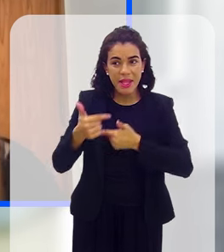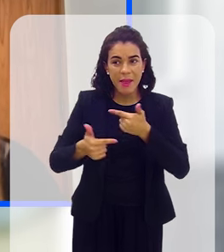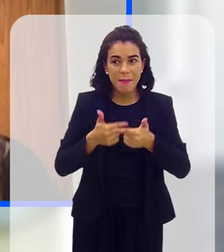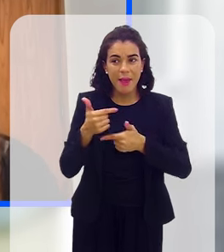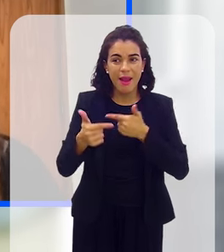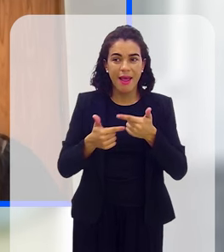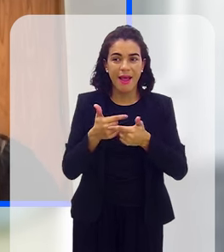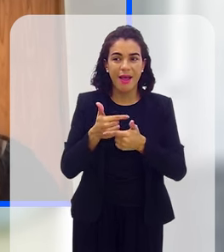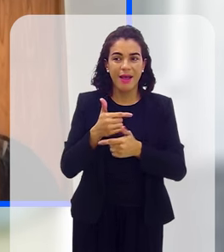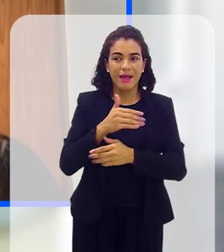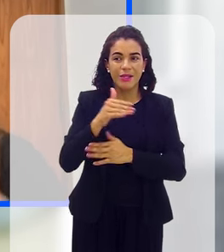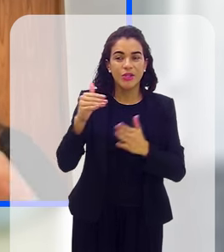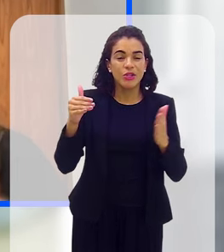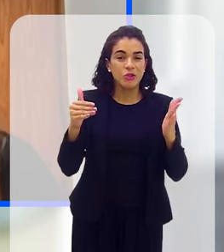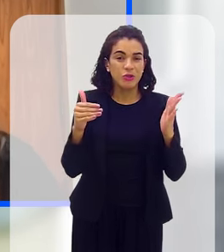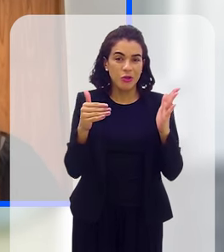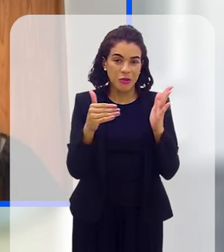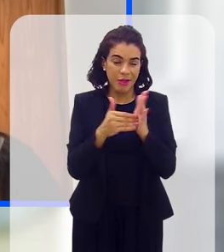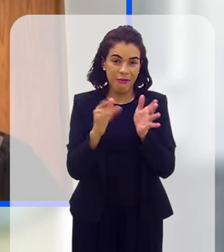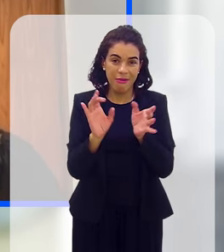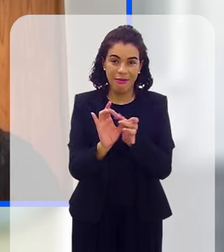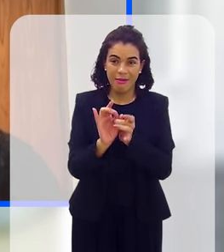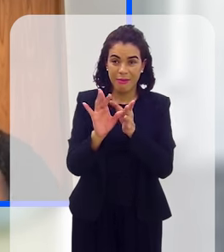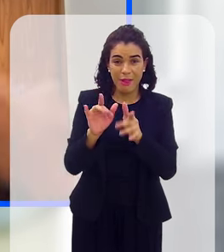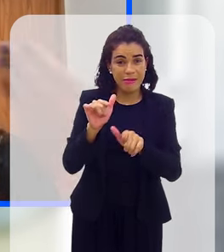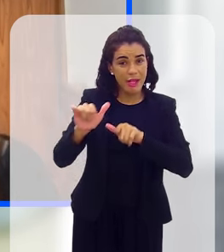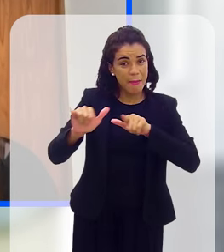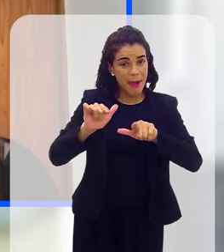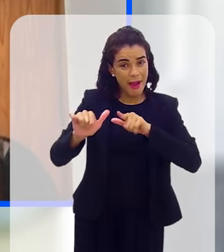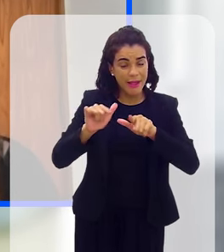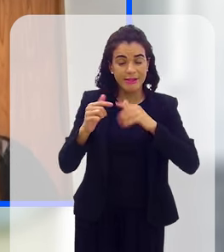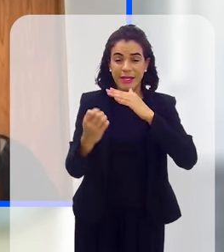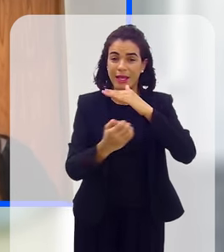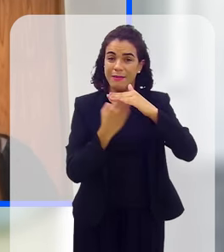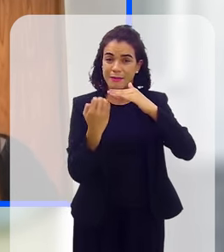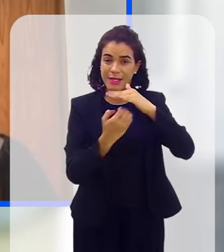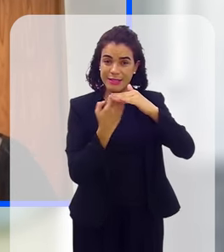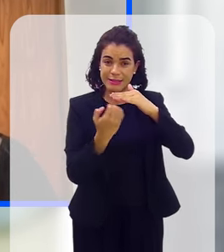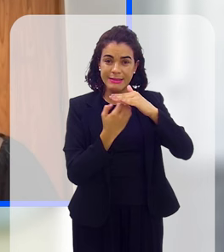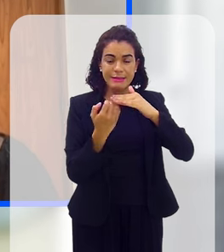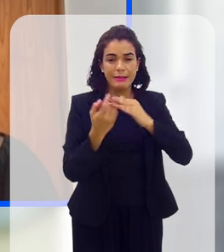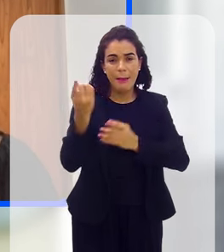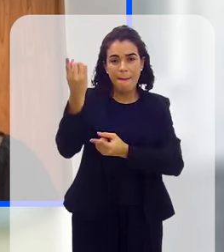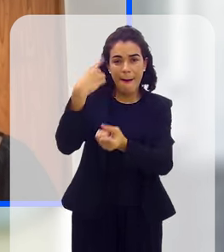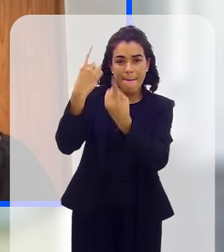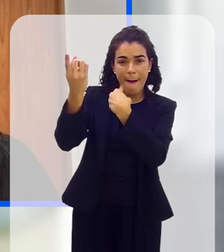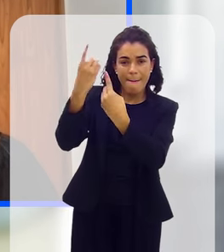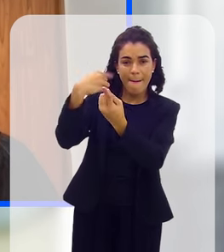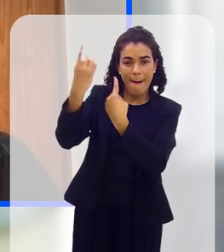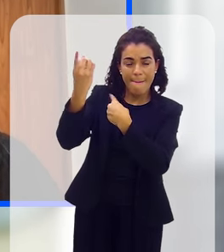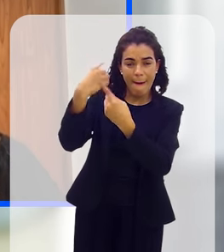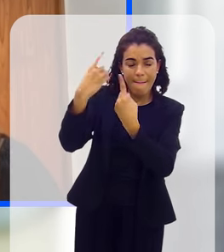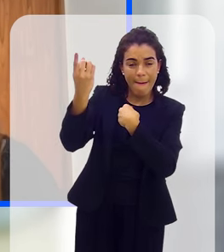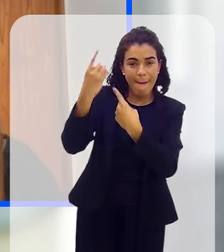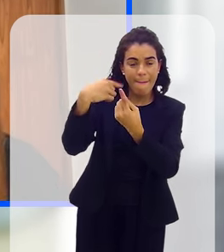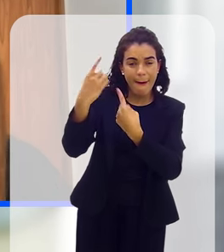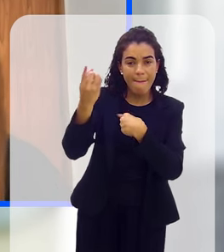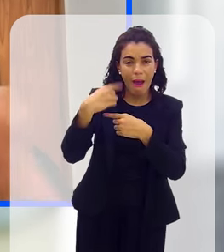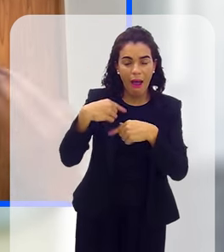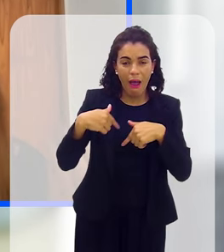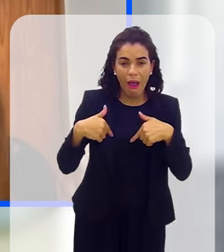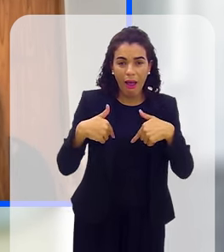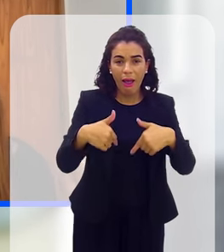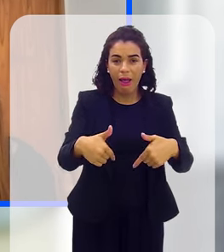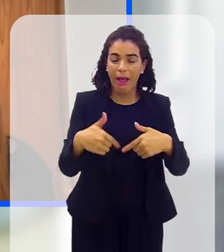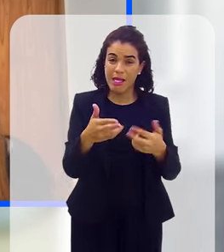sem total e integral liberdade de serviço às empresas que delegam para a cadeia de consumo práticos que